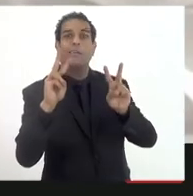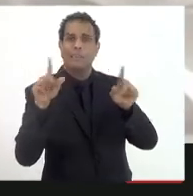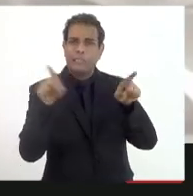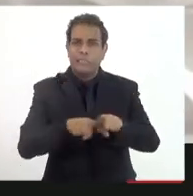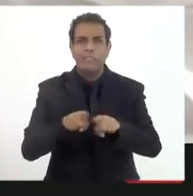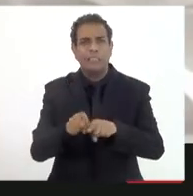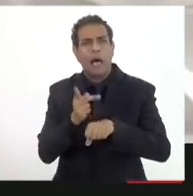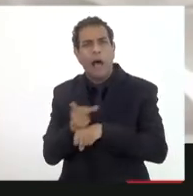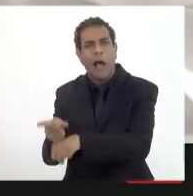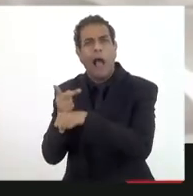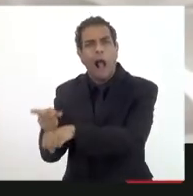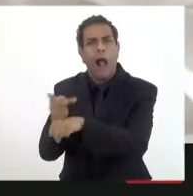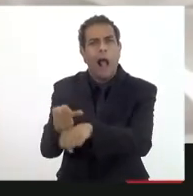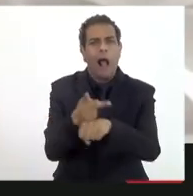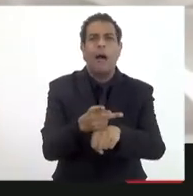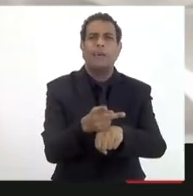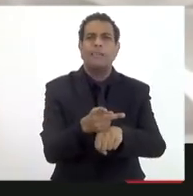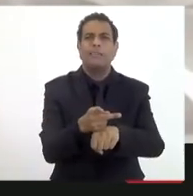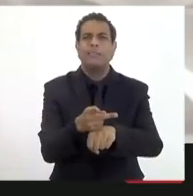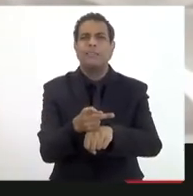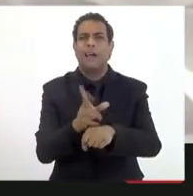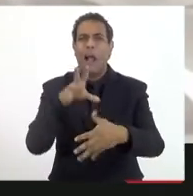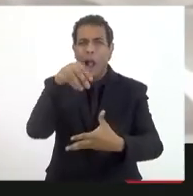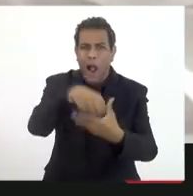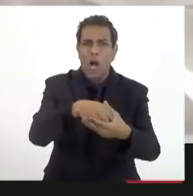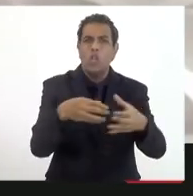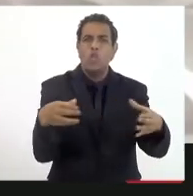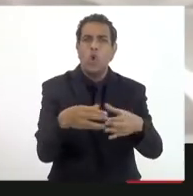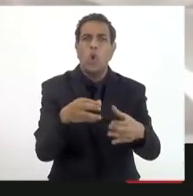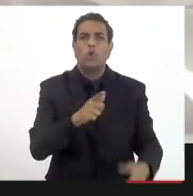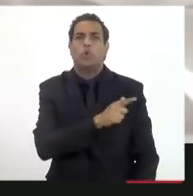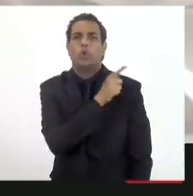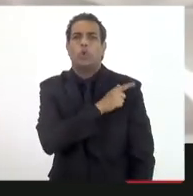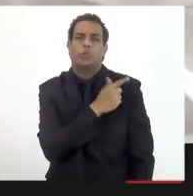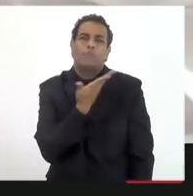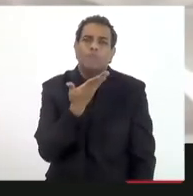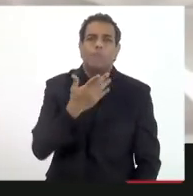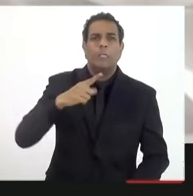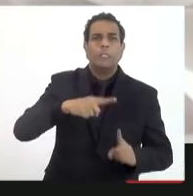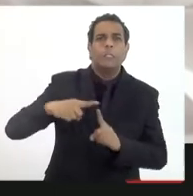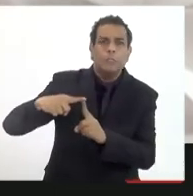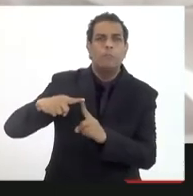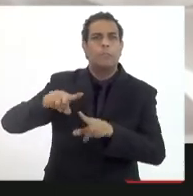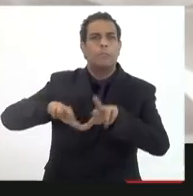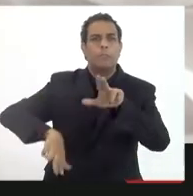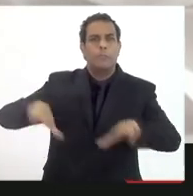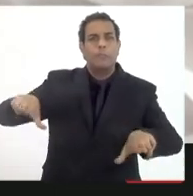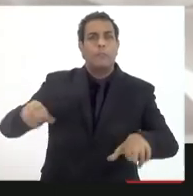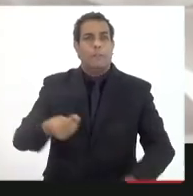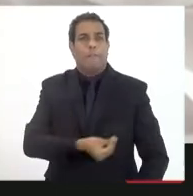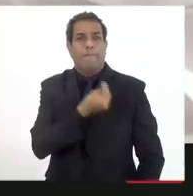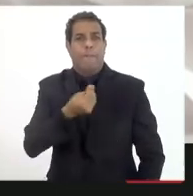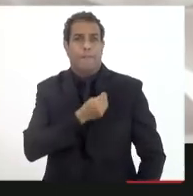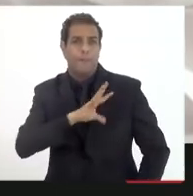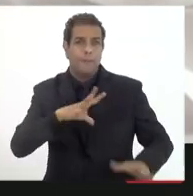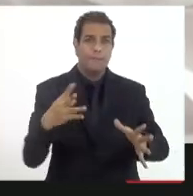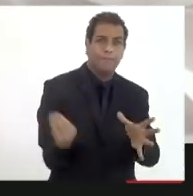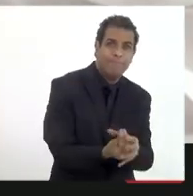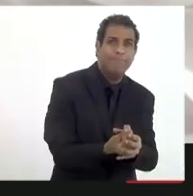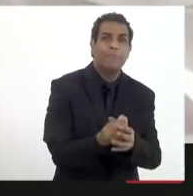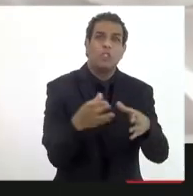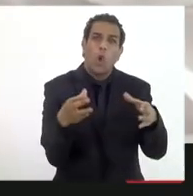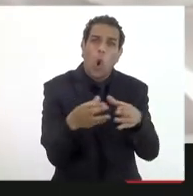aí dentro dessa composição algum tipo de participação, ainda que esse Conselho tenha que ser